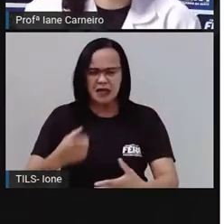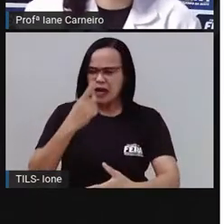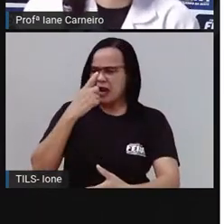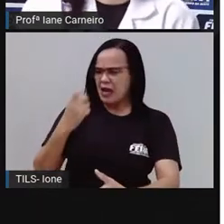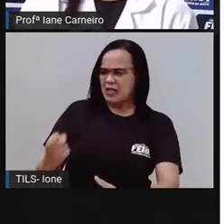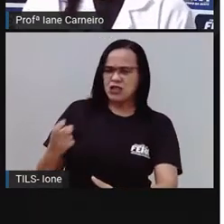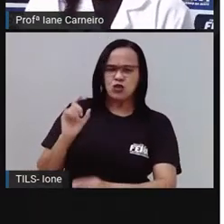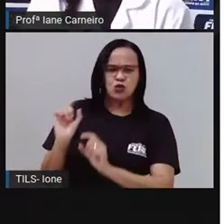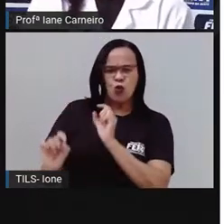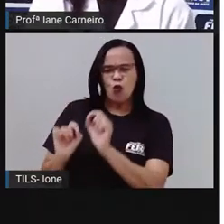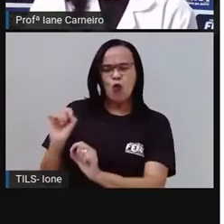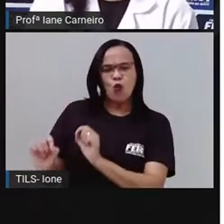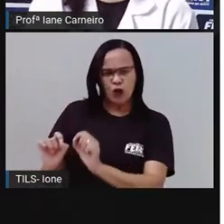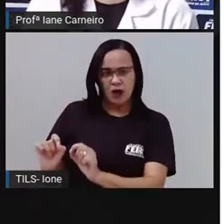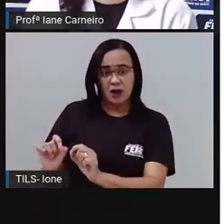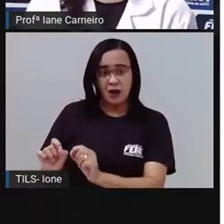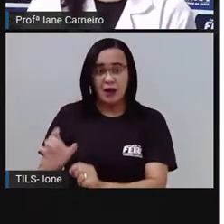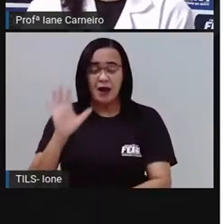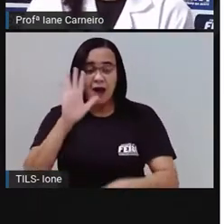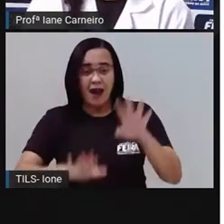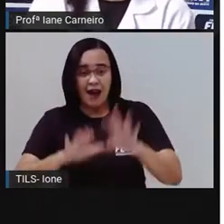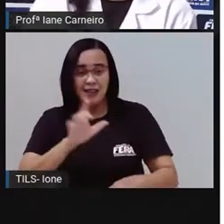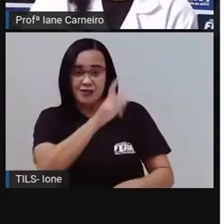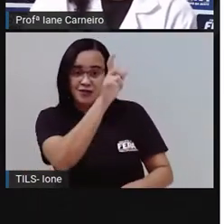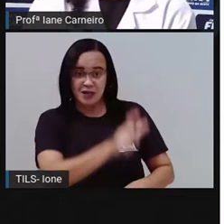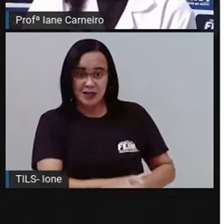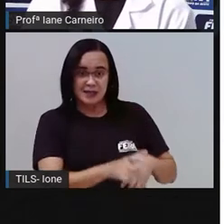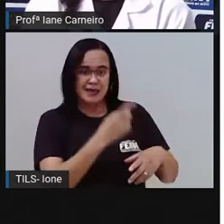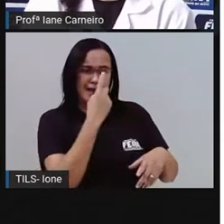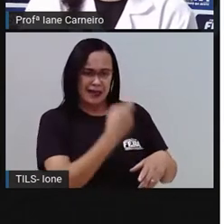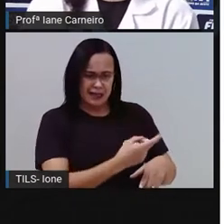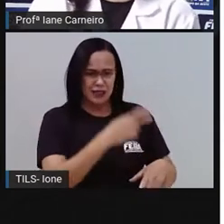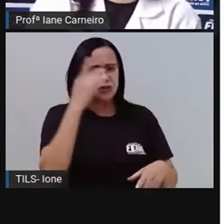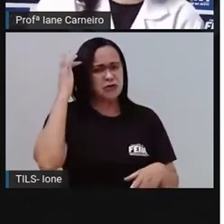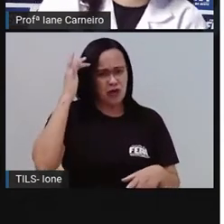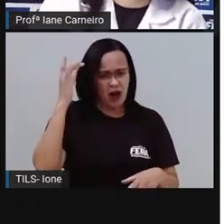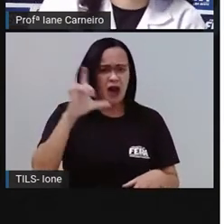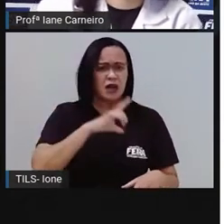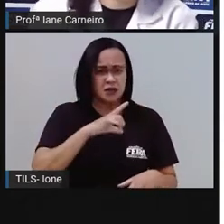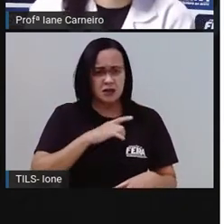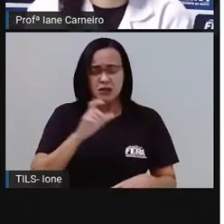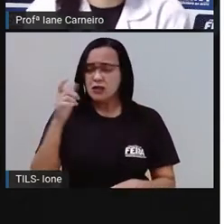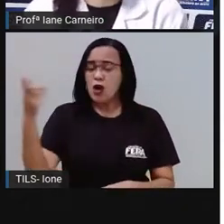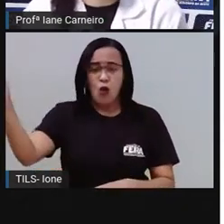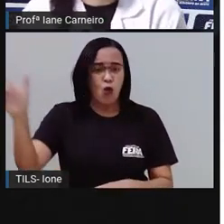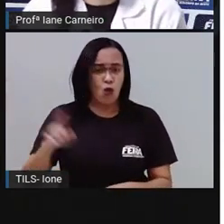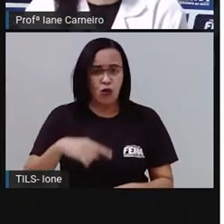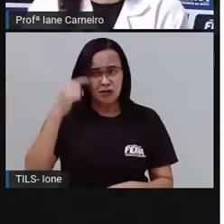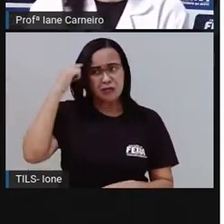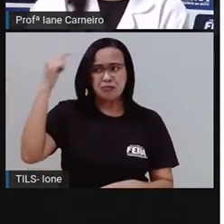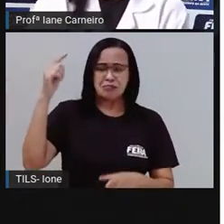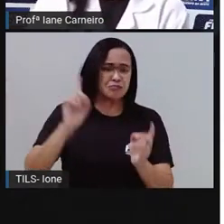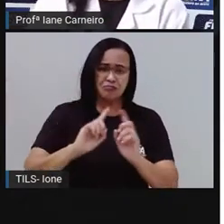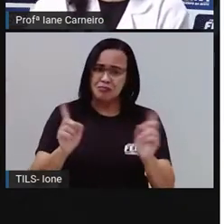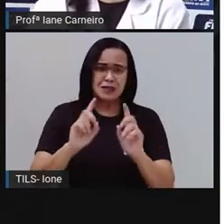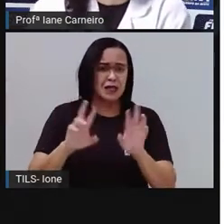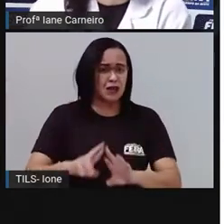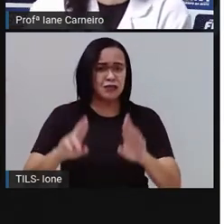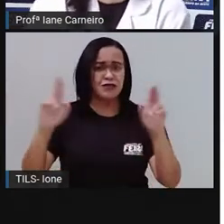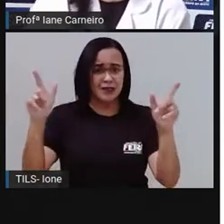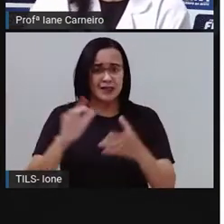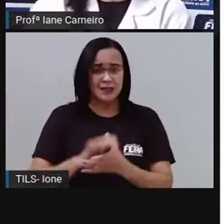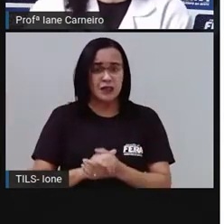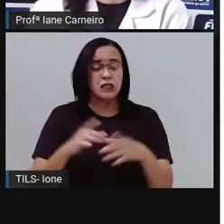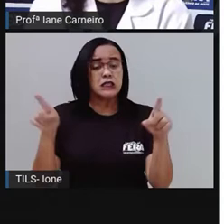para outra. Nós conversamos também como é que a gente deve descartar o lixo em nossa casa. Nós vimos também o